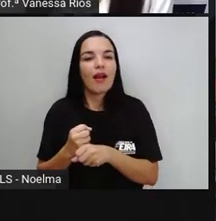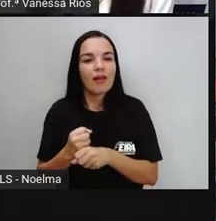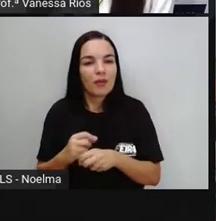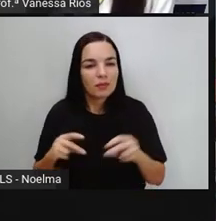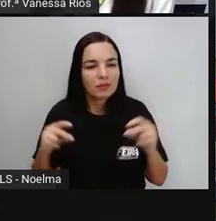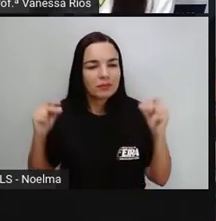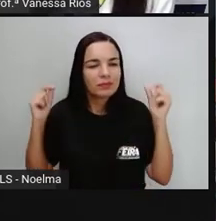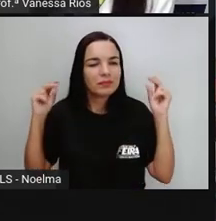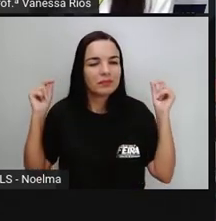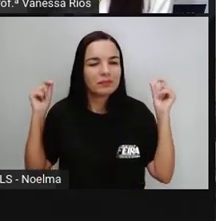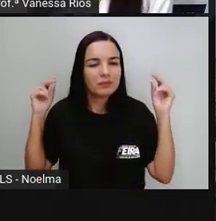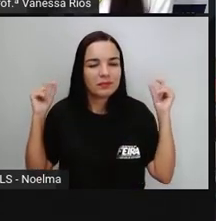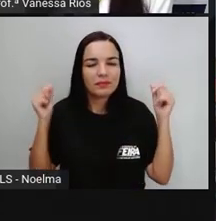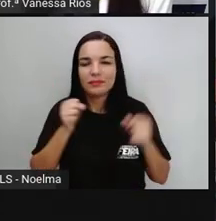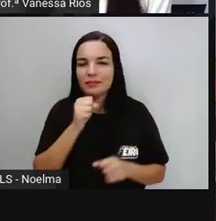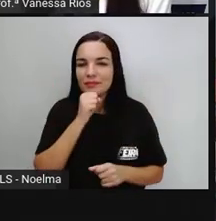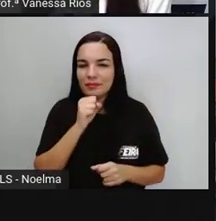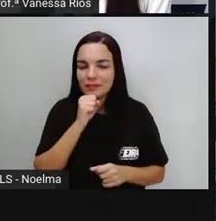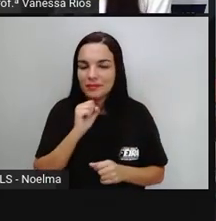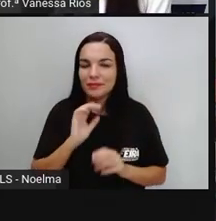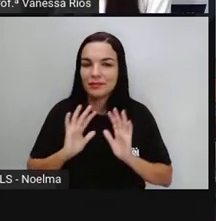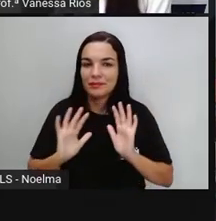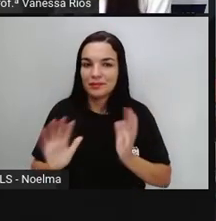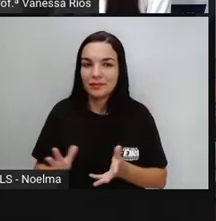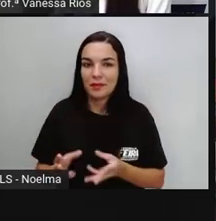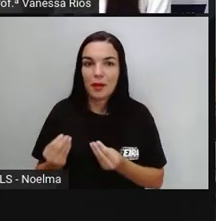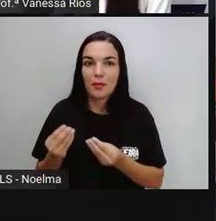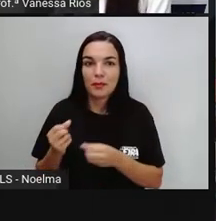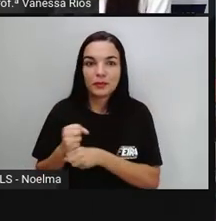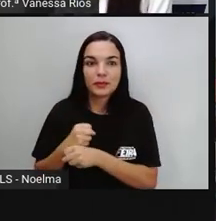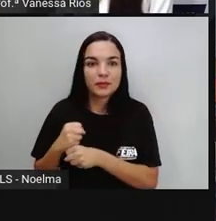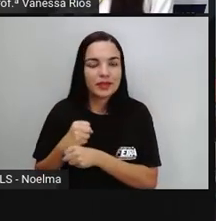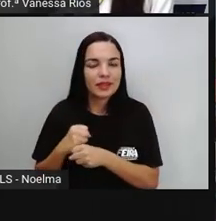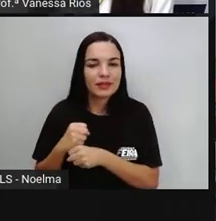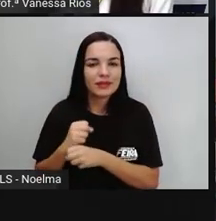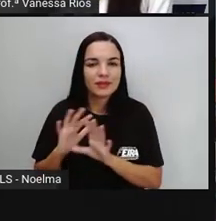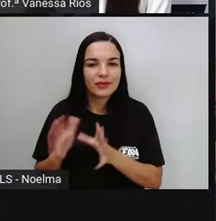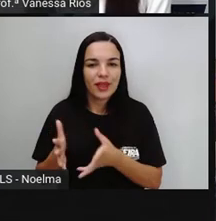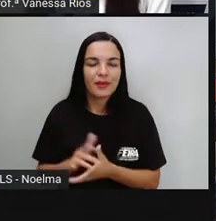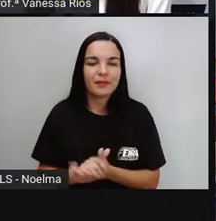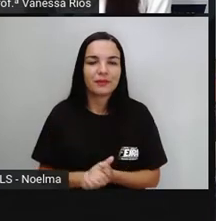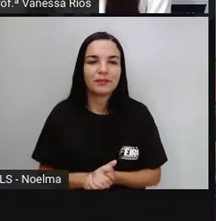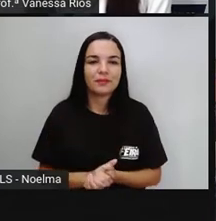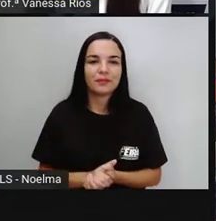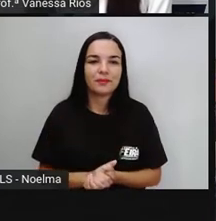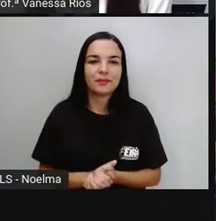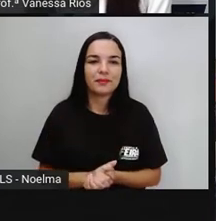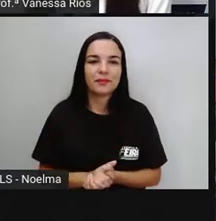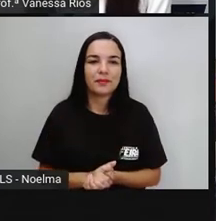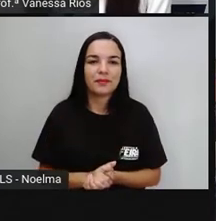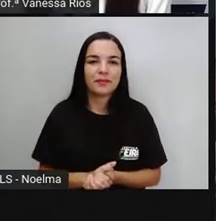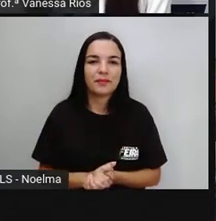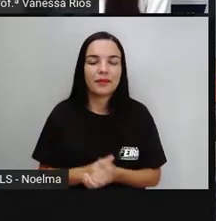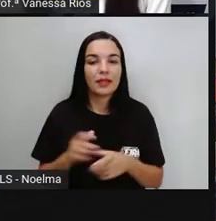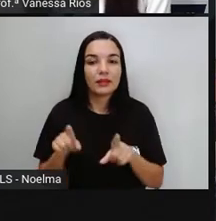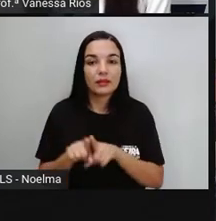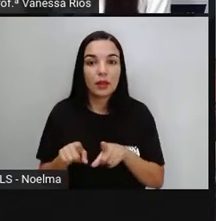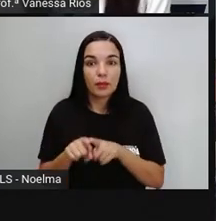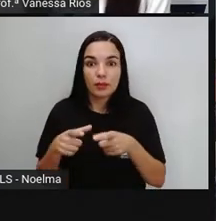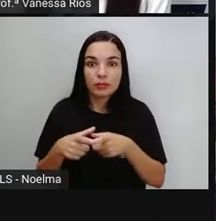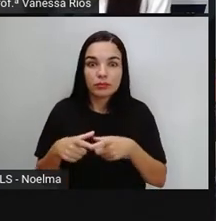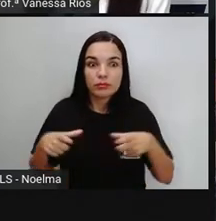construção antiga, né? Uma construção que tem aí aspectos mais antigos. E grandiosa,